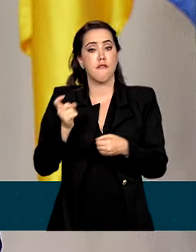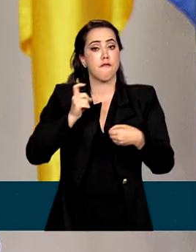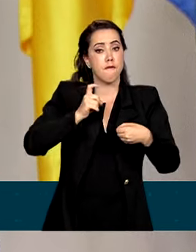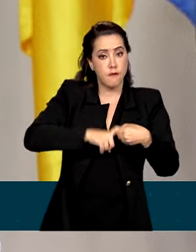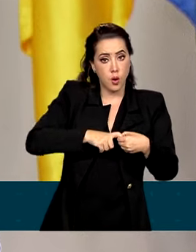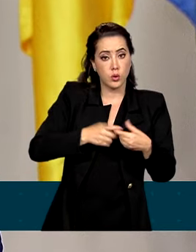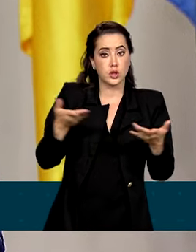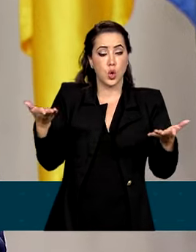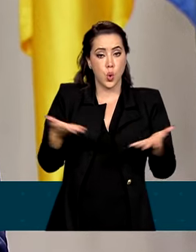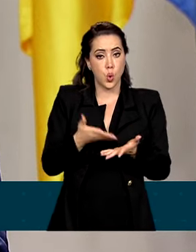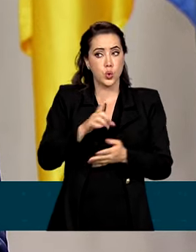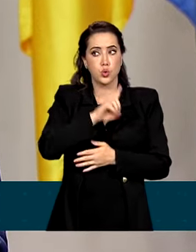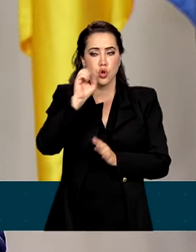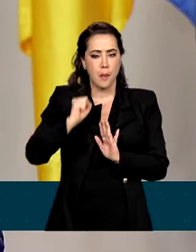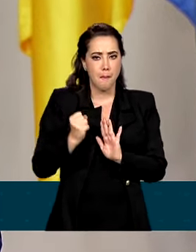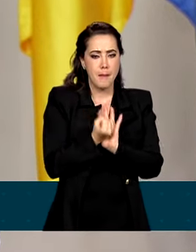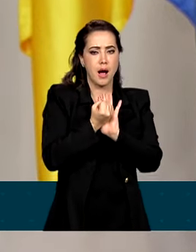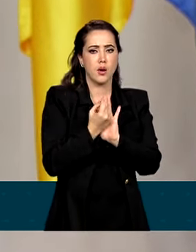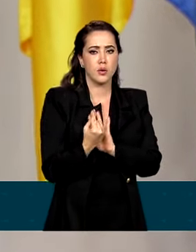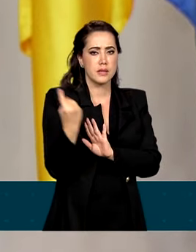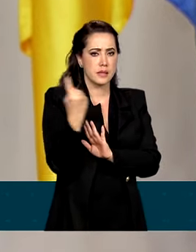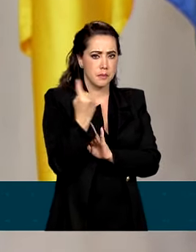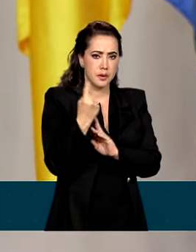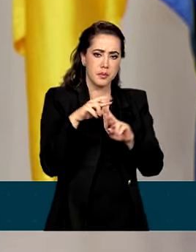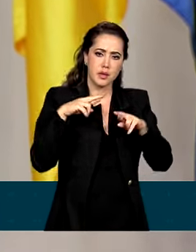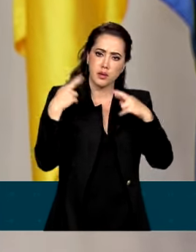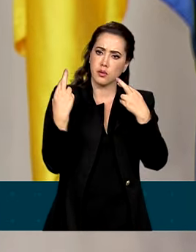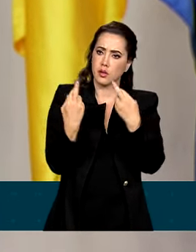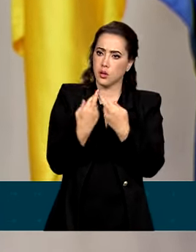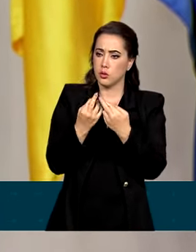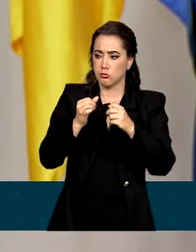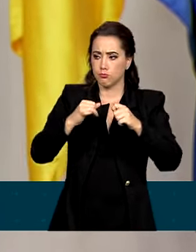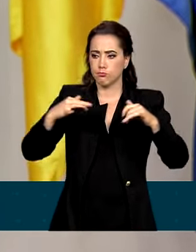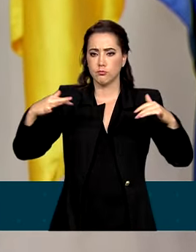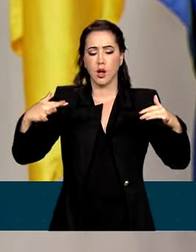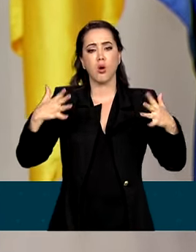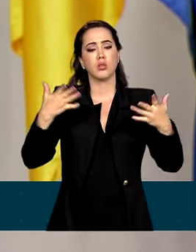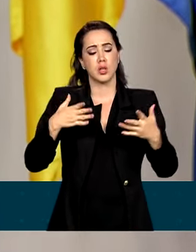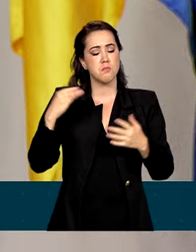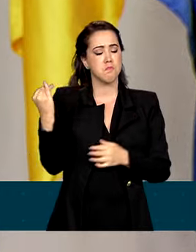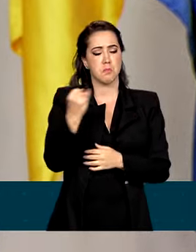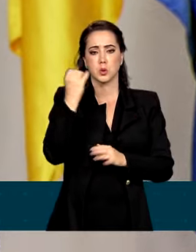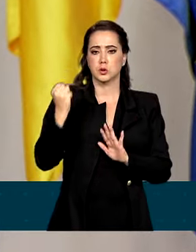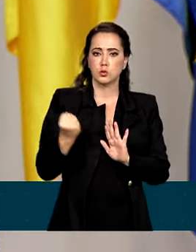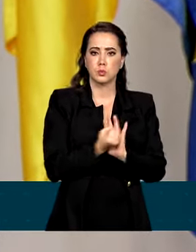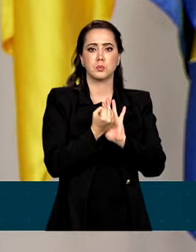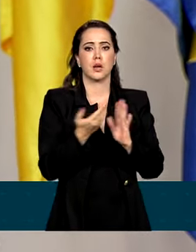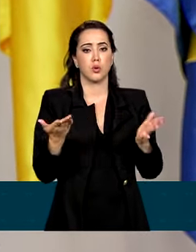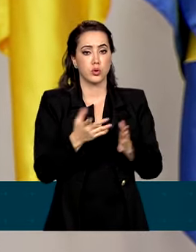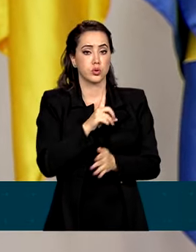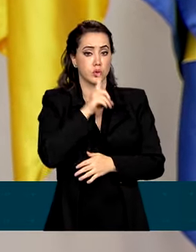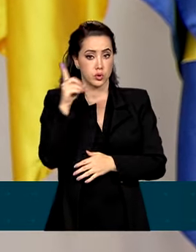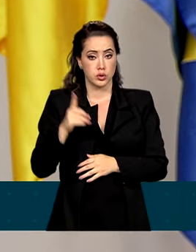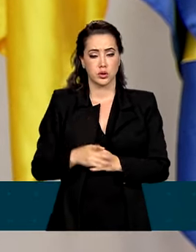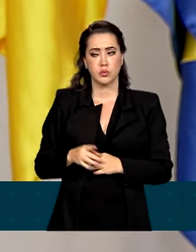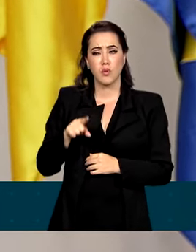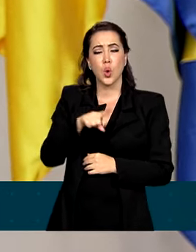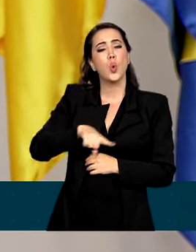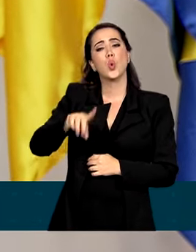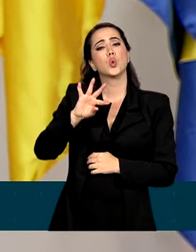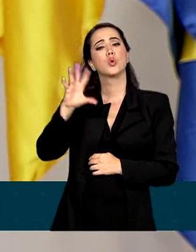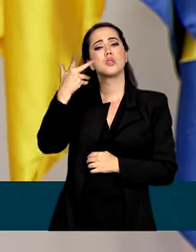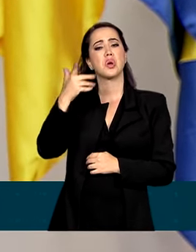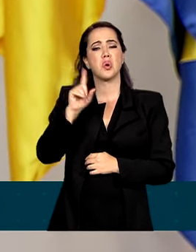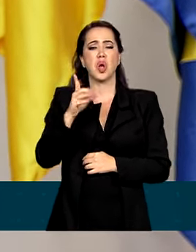no dia hoje um marco nessa primeira sessão plenária e emblemática. Tudo isso ocorre não por